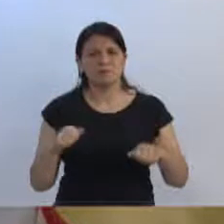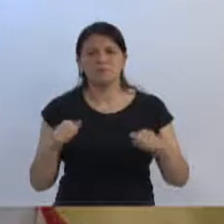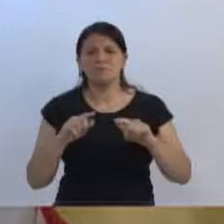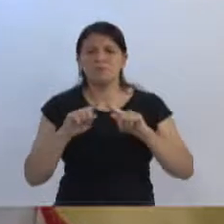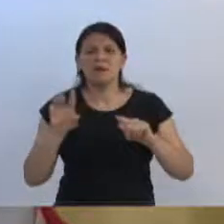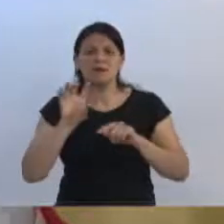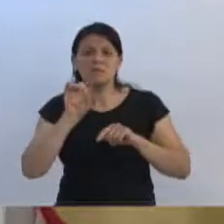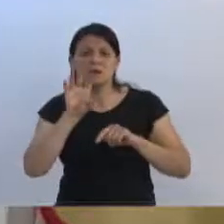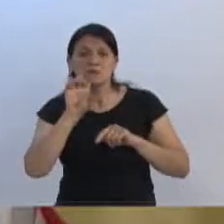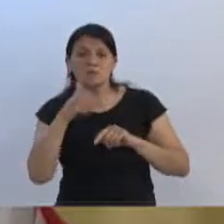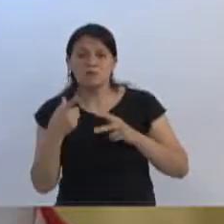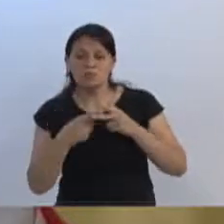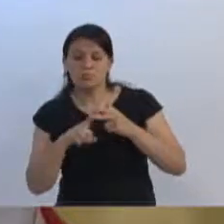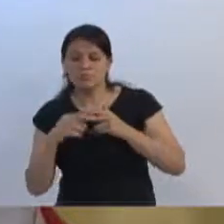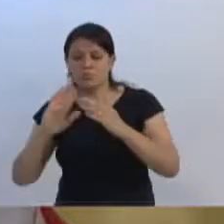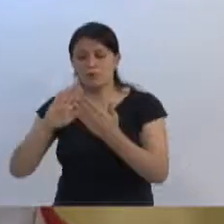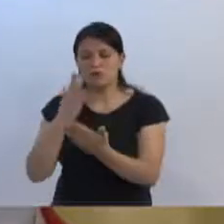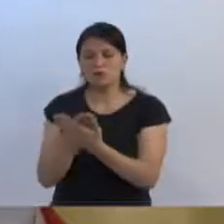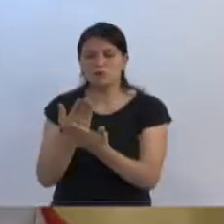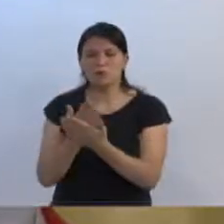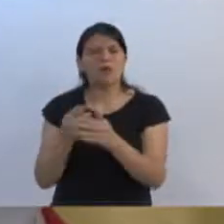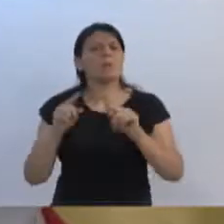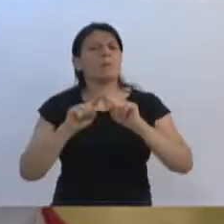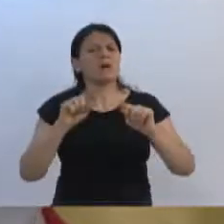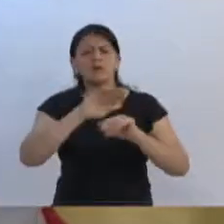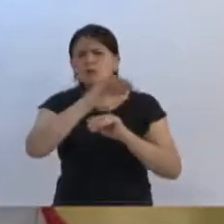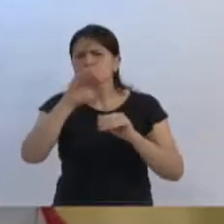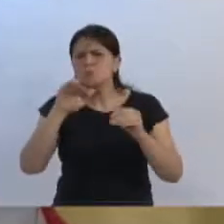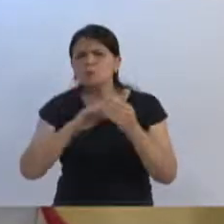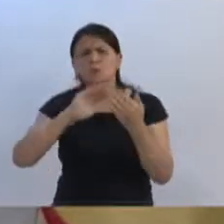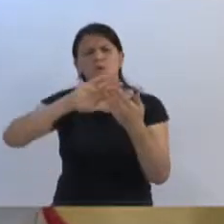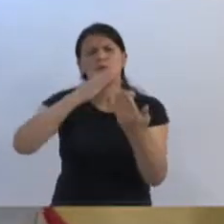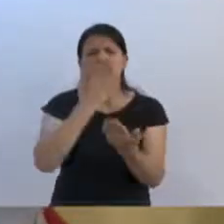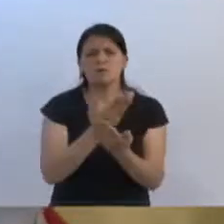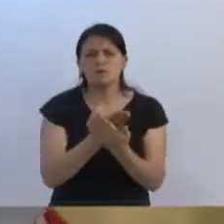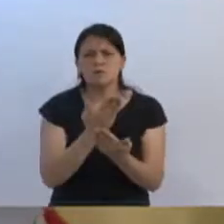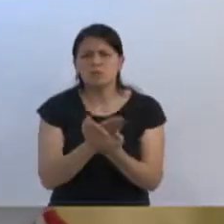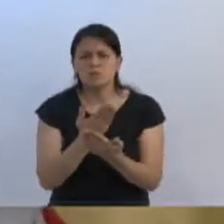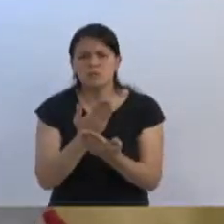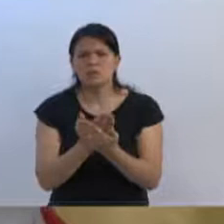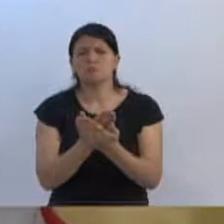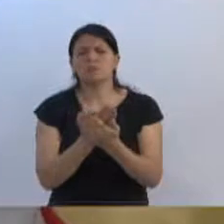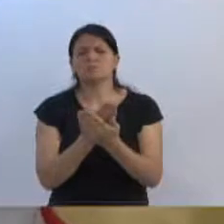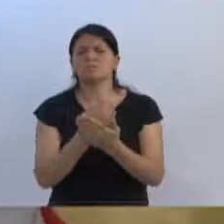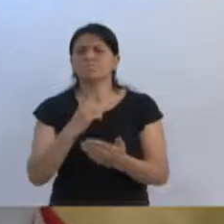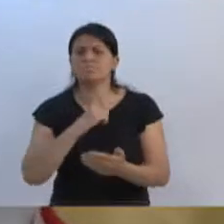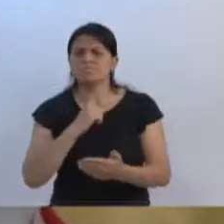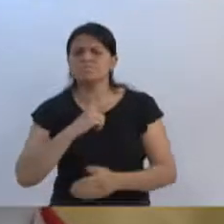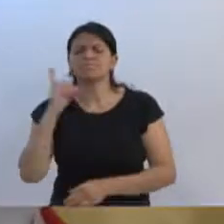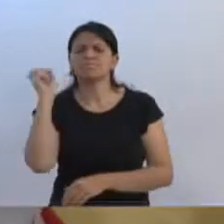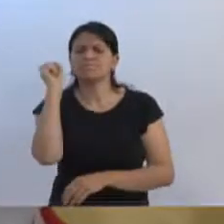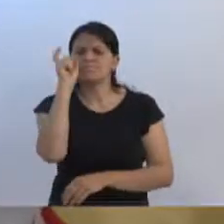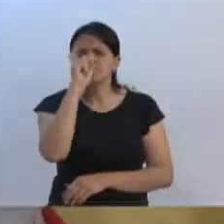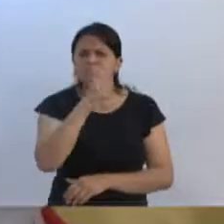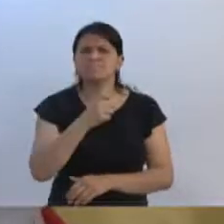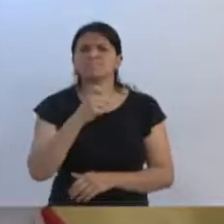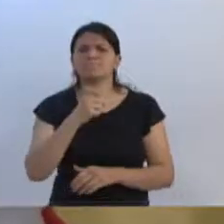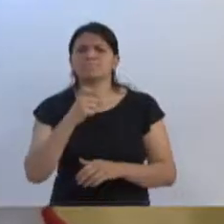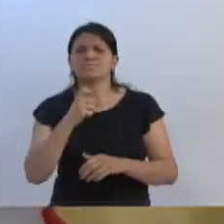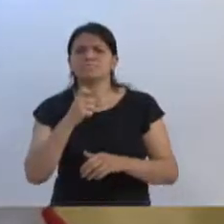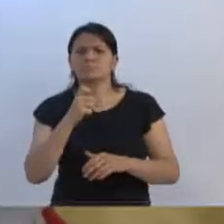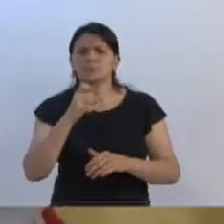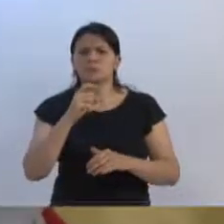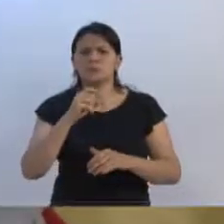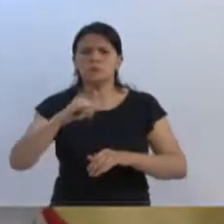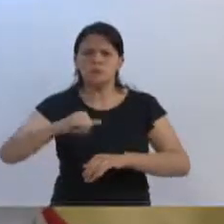precisa reforma. É claro que todas as escolas que estão passando por dificuldades, inclusive até na sua